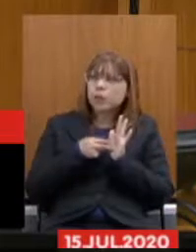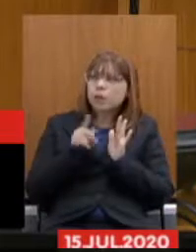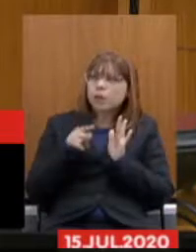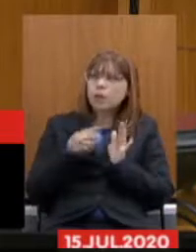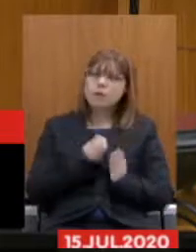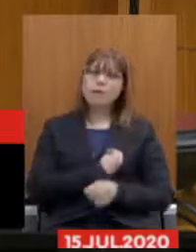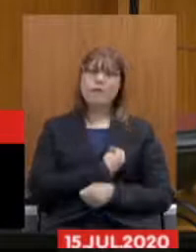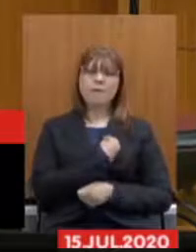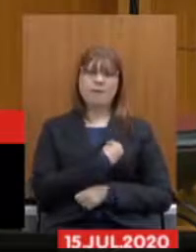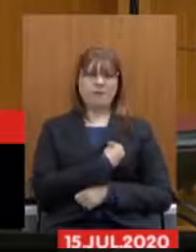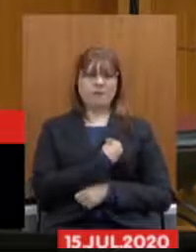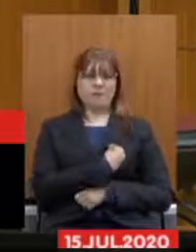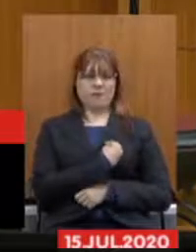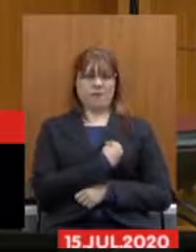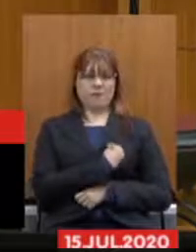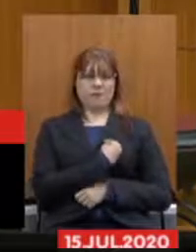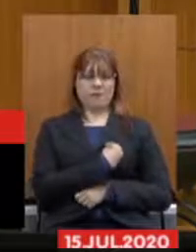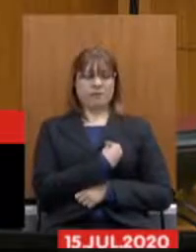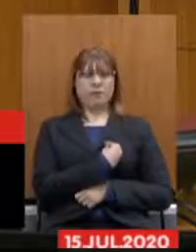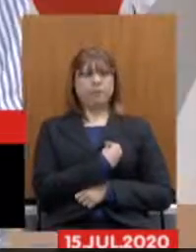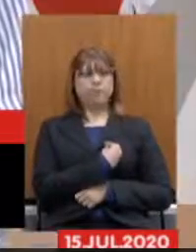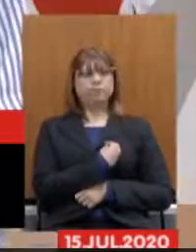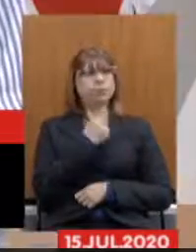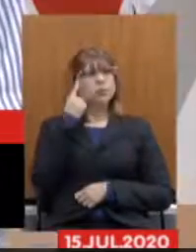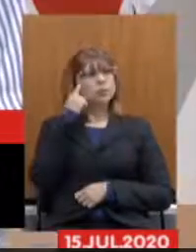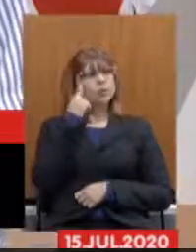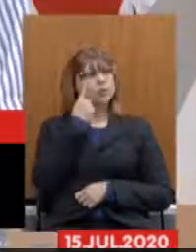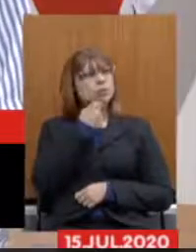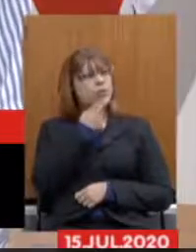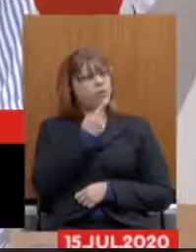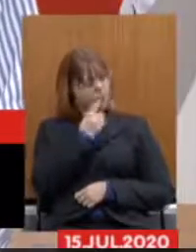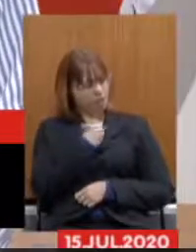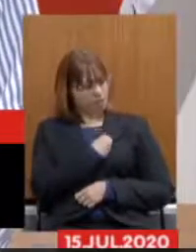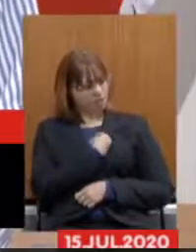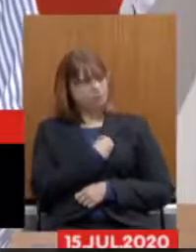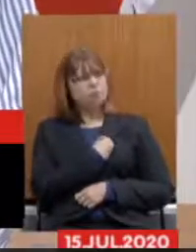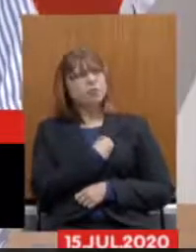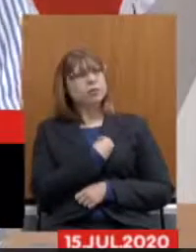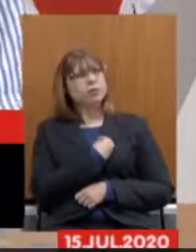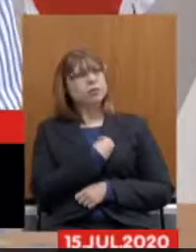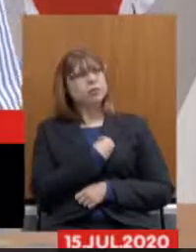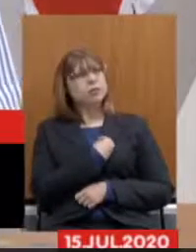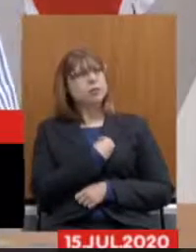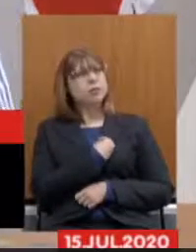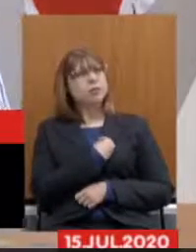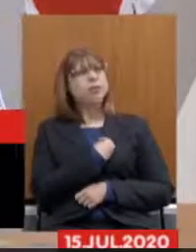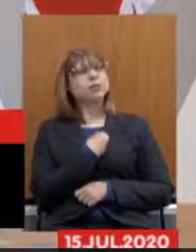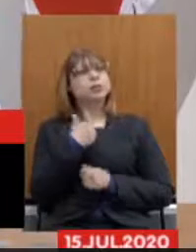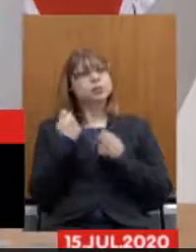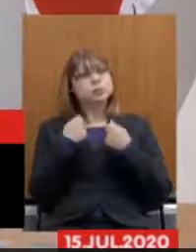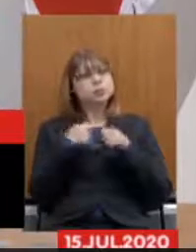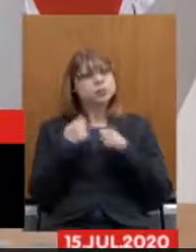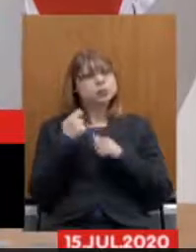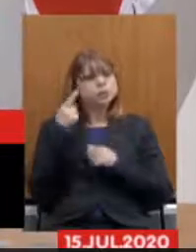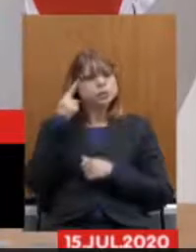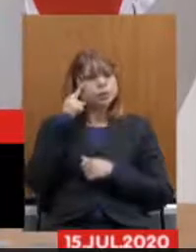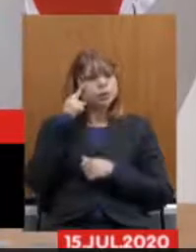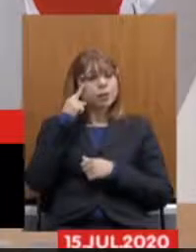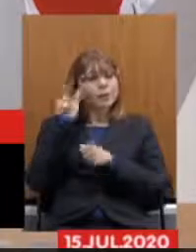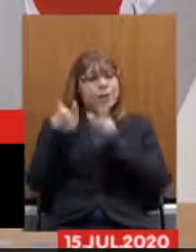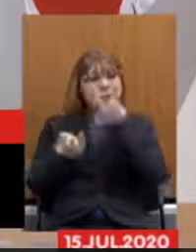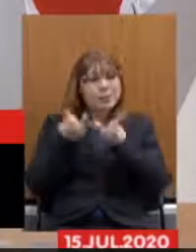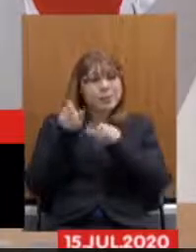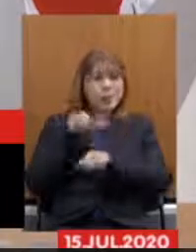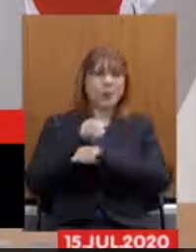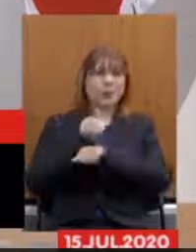e quando nós falamos da vida nós temos que estar reportando aos cuidadores e